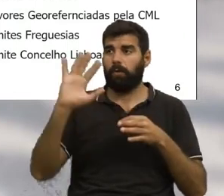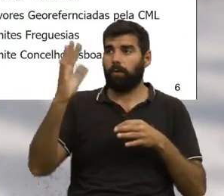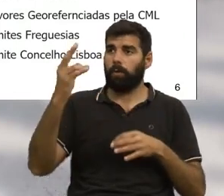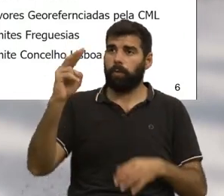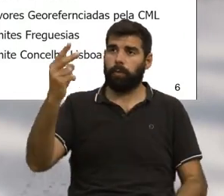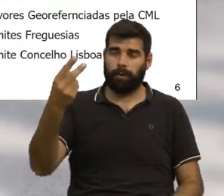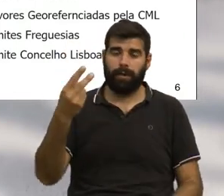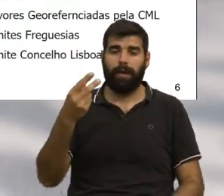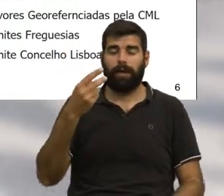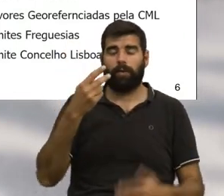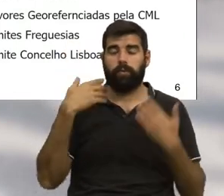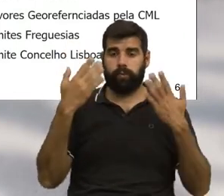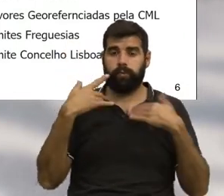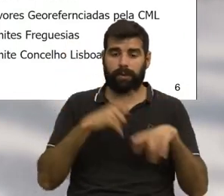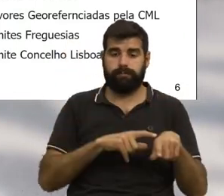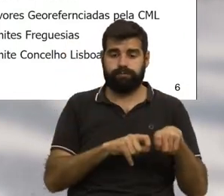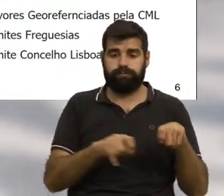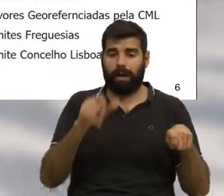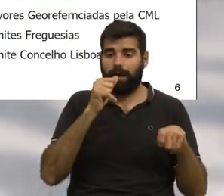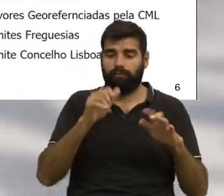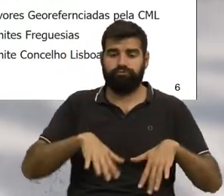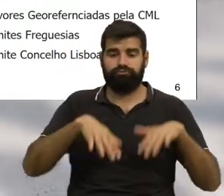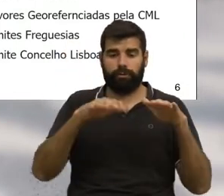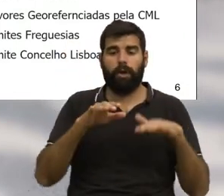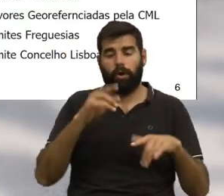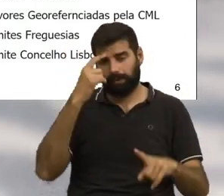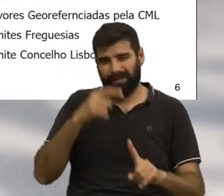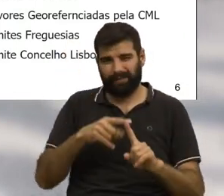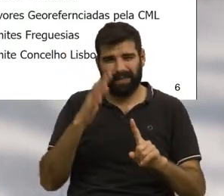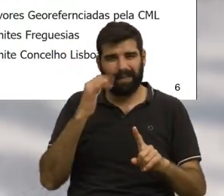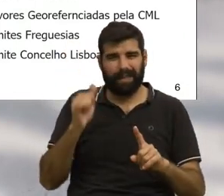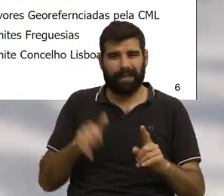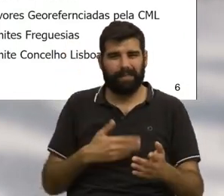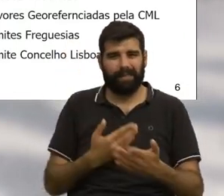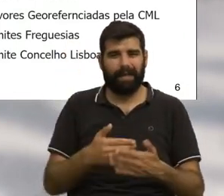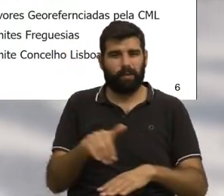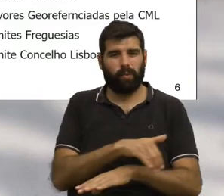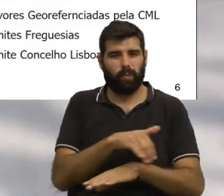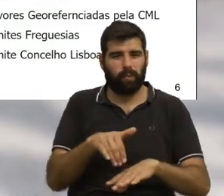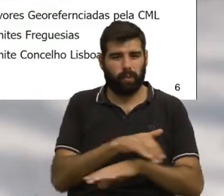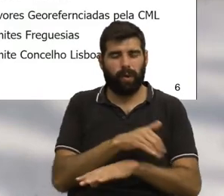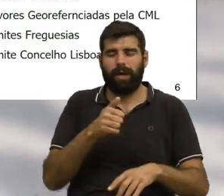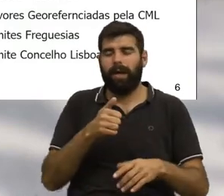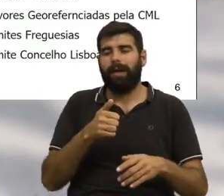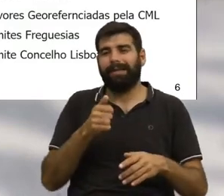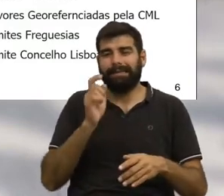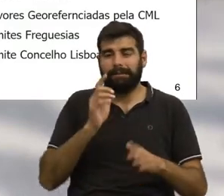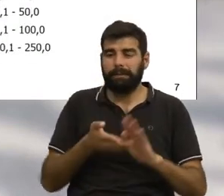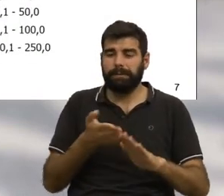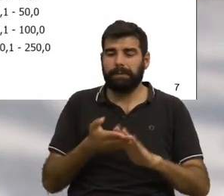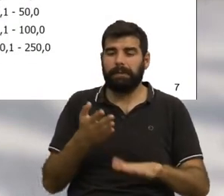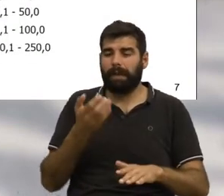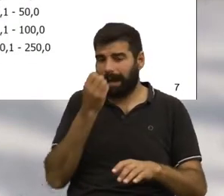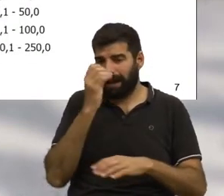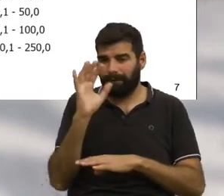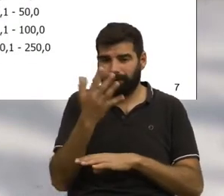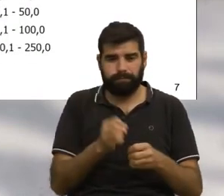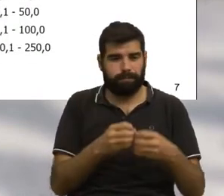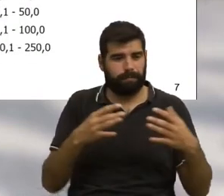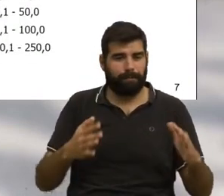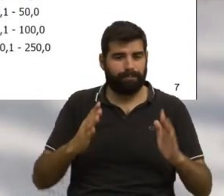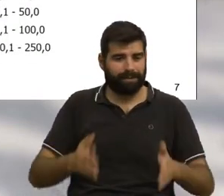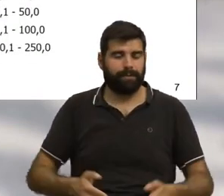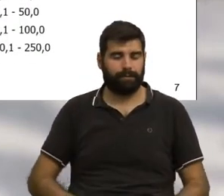extremos, ondas de calor e cheias, para tentar hierarquizar e priorizar as ruas, arruamentos, onde é mais urgente reforçar a arborização.